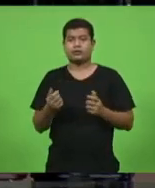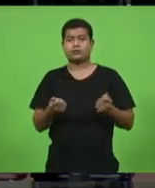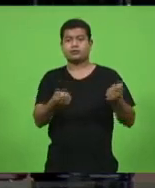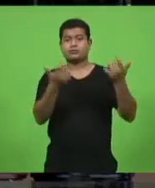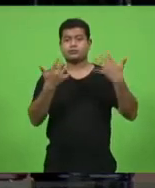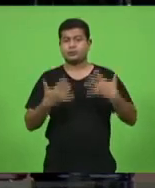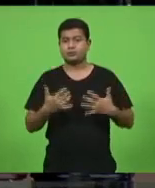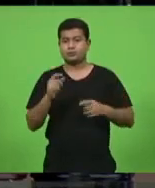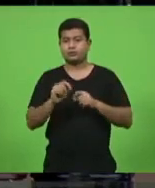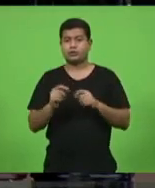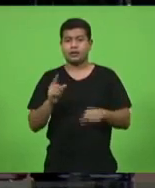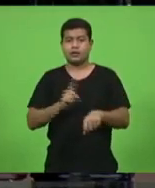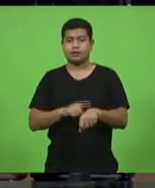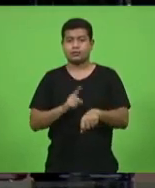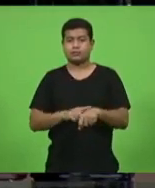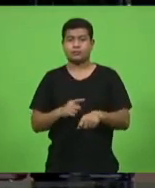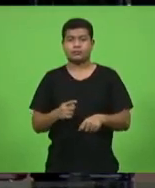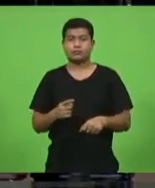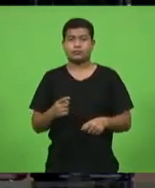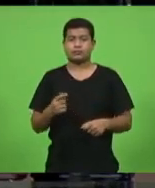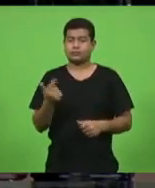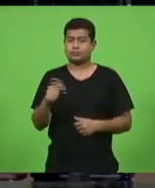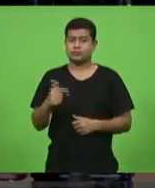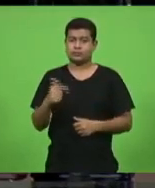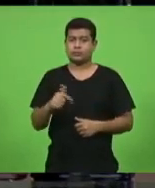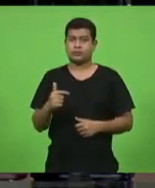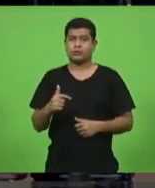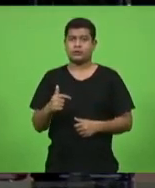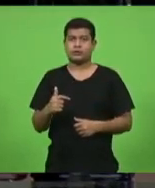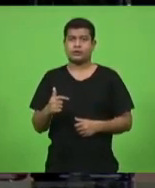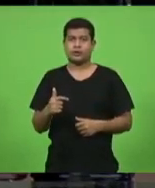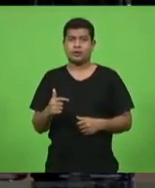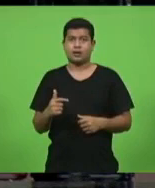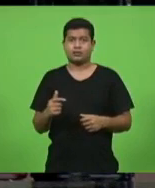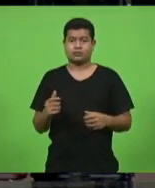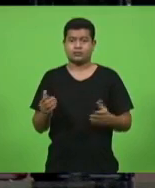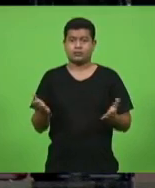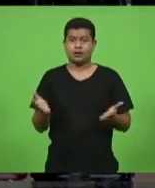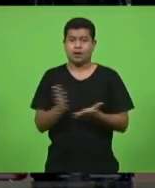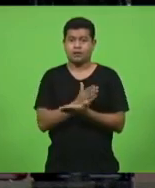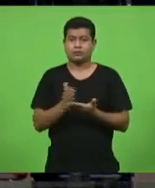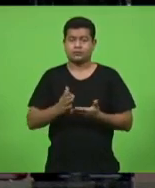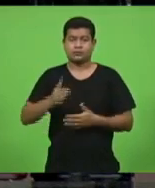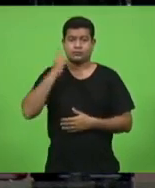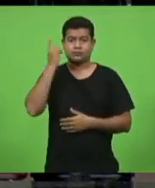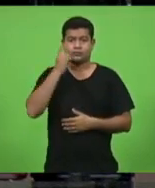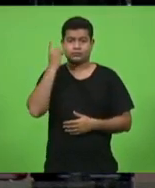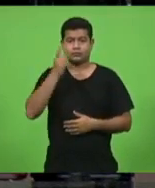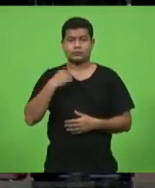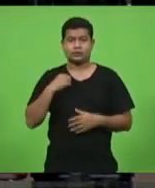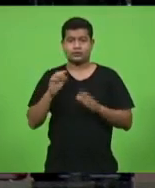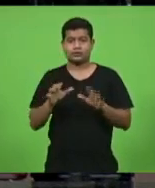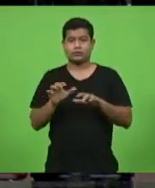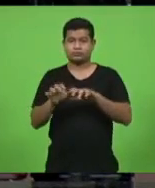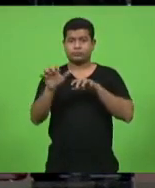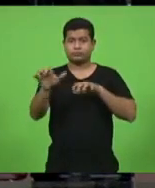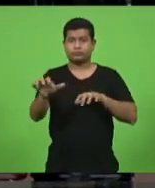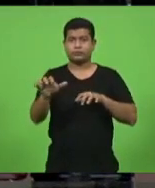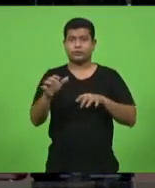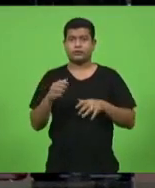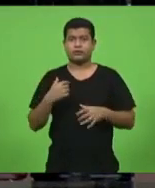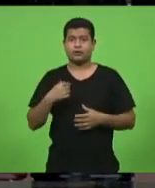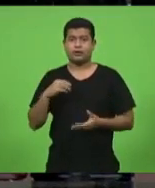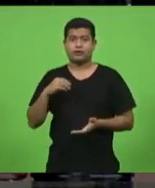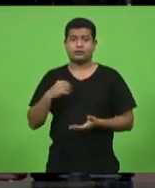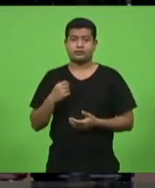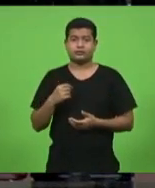momento nós não temos mais por conta por causa que alguns deputados que estavam de forma remota já saíram nesse momento